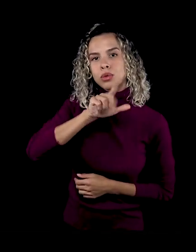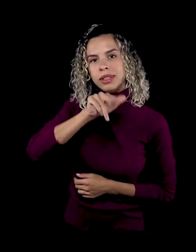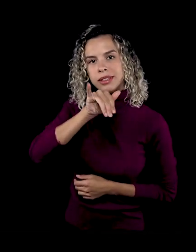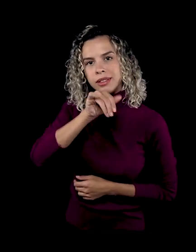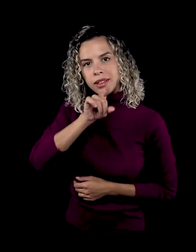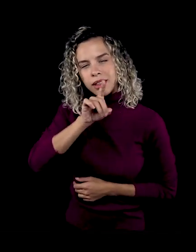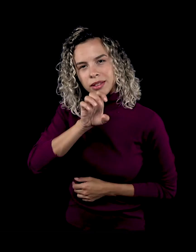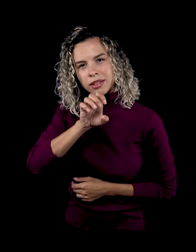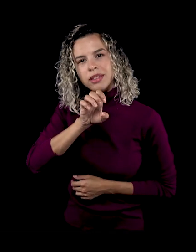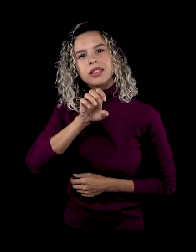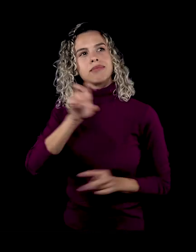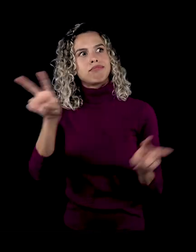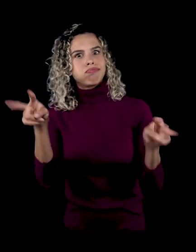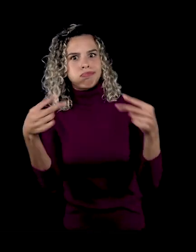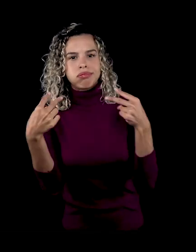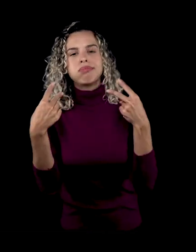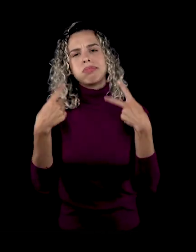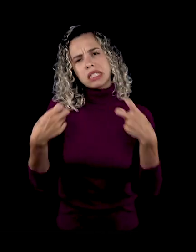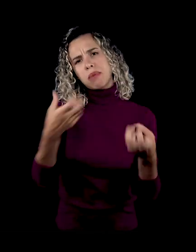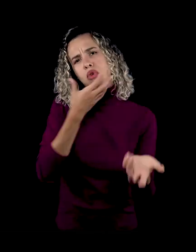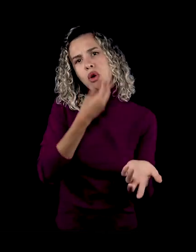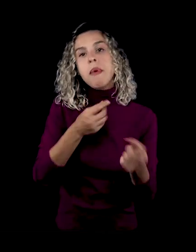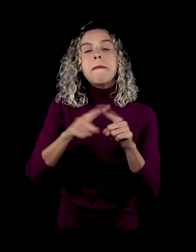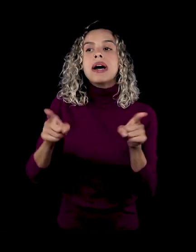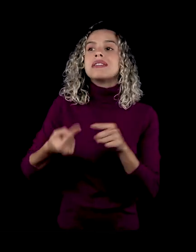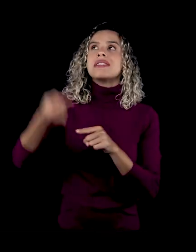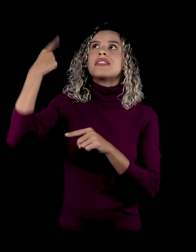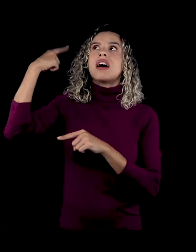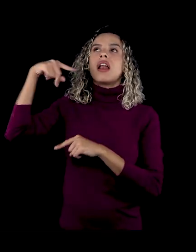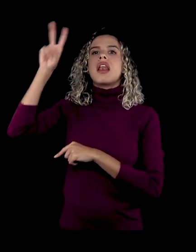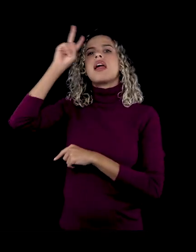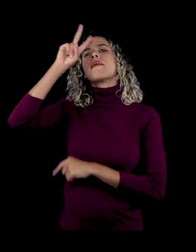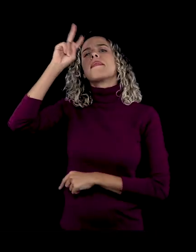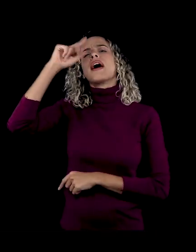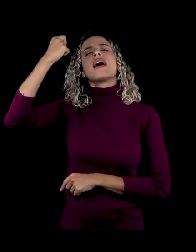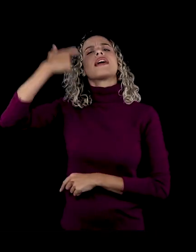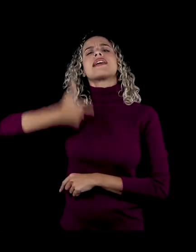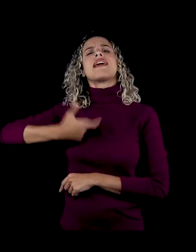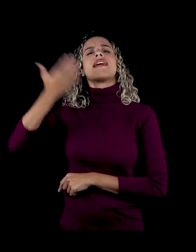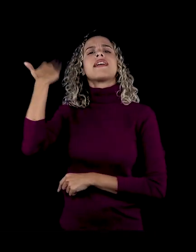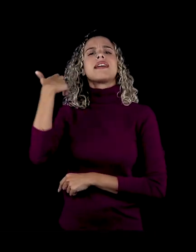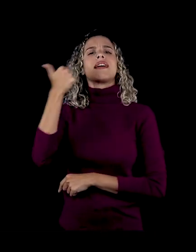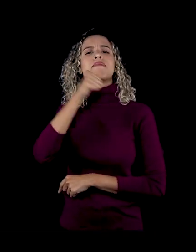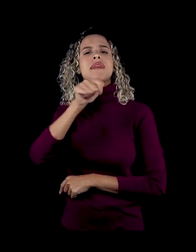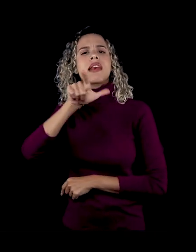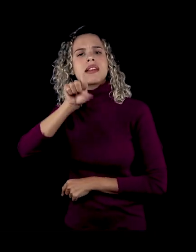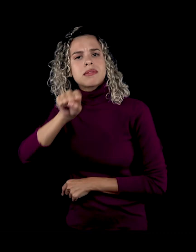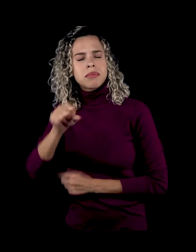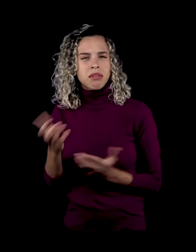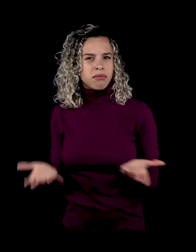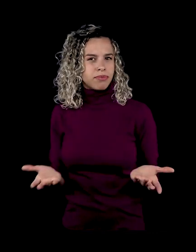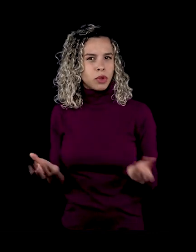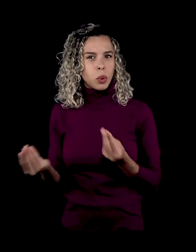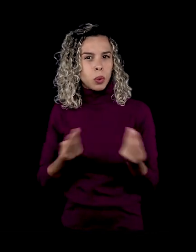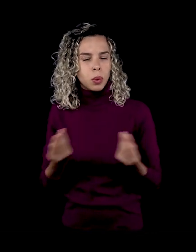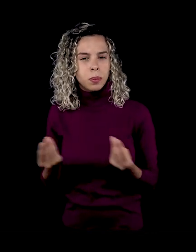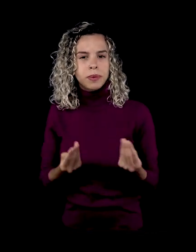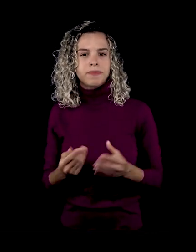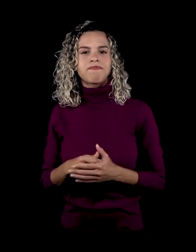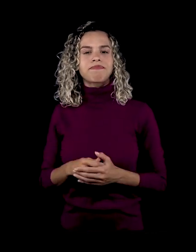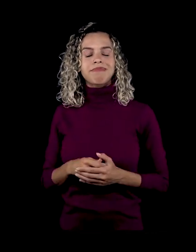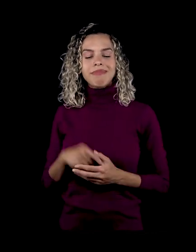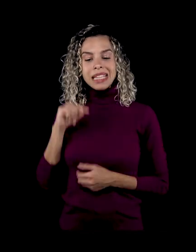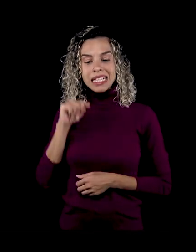enfim, retomar aquelas lembranças, ficcionalizar quem eu fui enquanto lésbica e Eu acho que esse